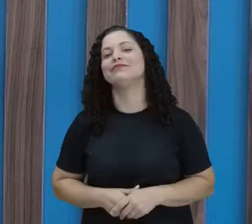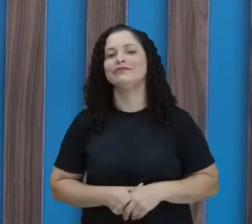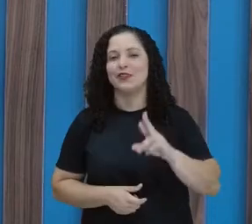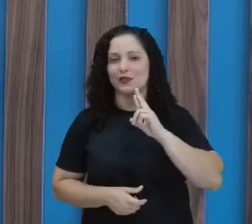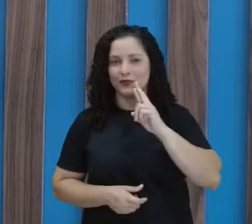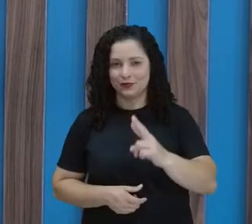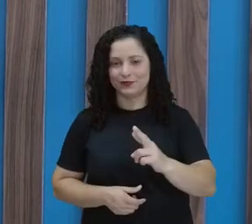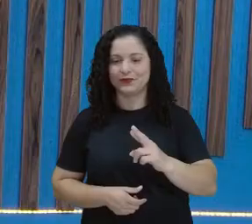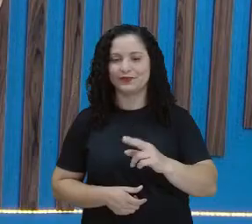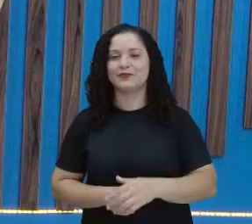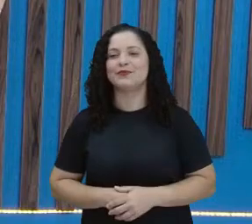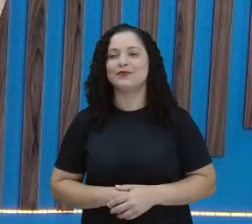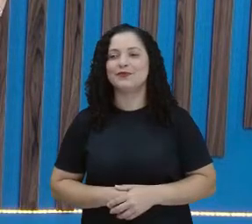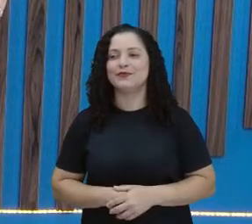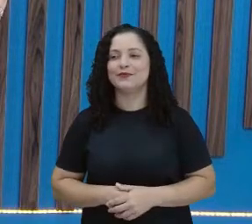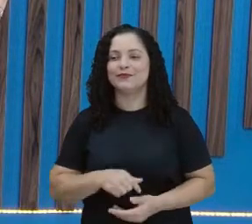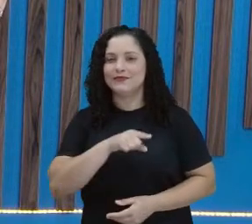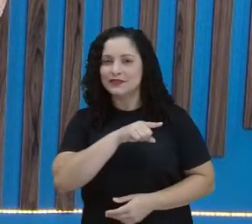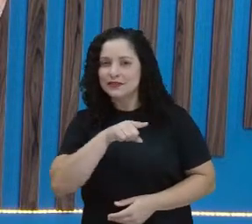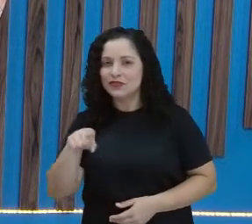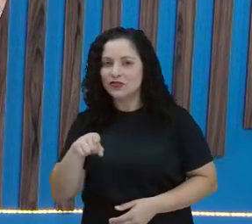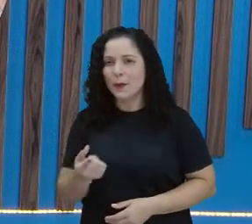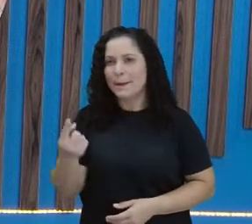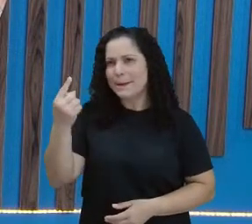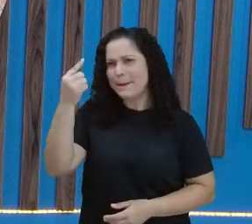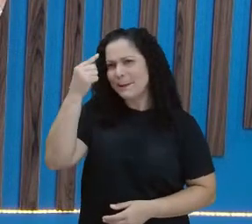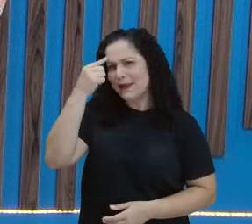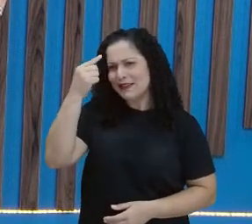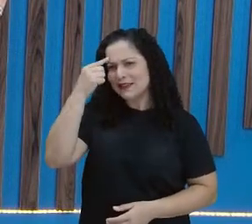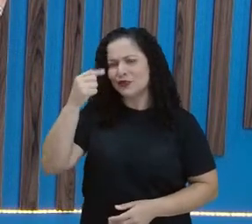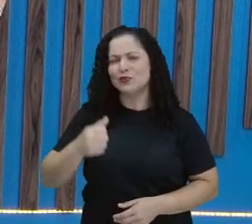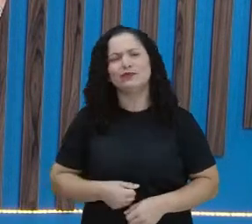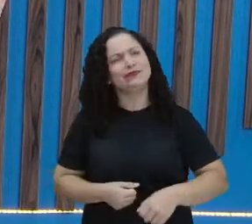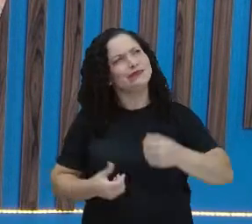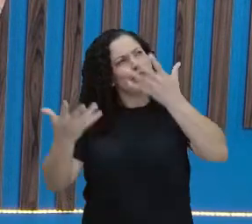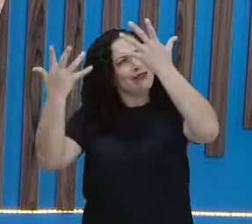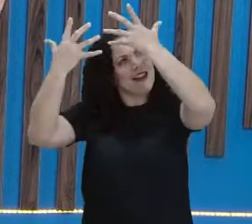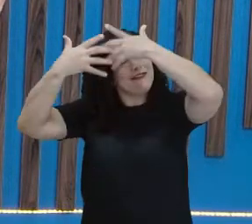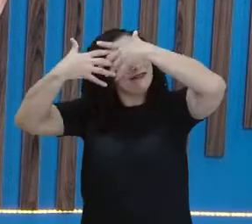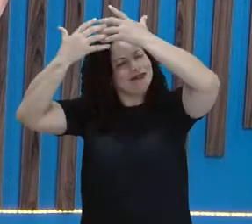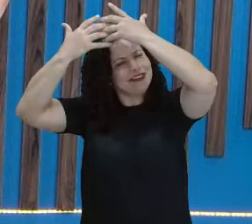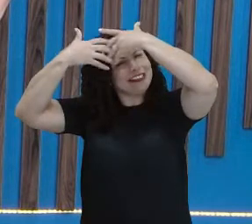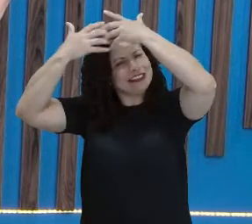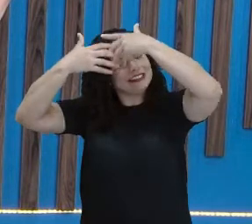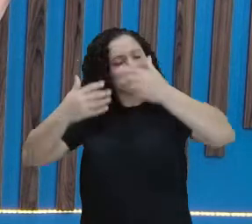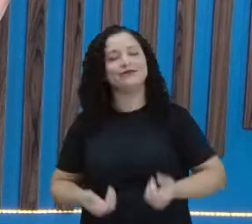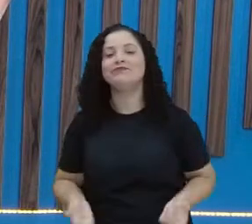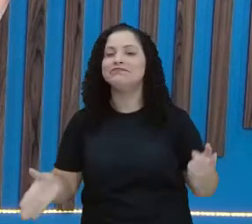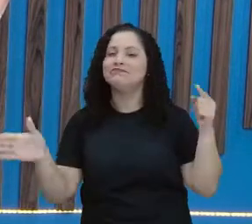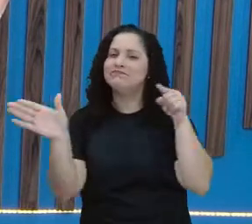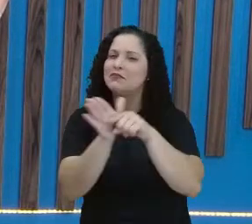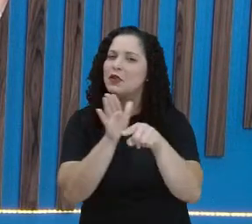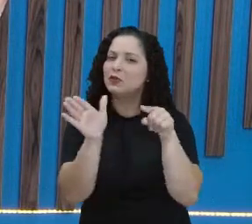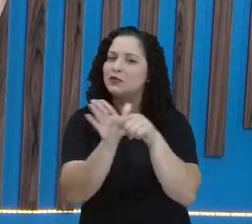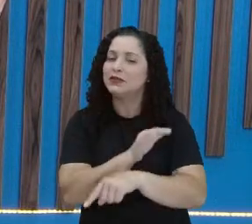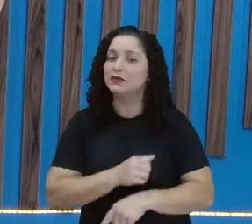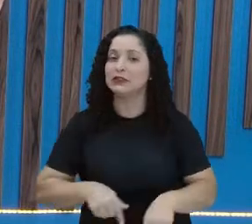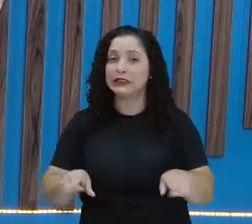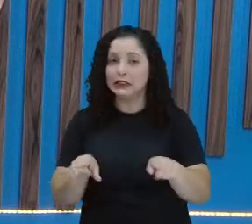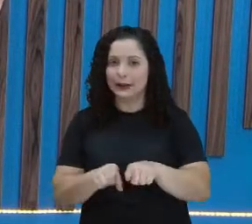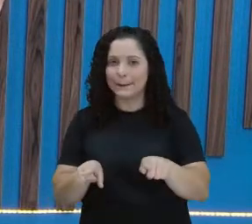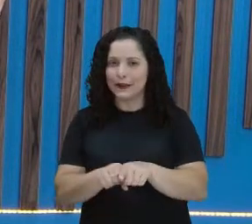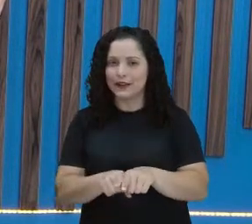repasso. Eles estão aí pensando, refletindo, estão perguntando. E também